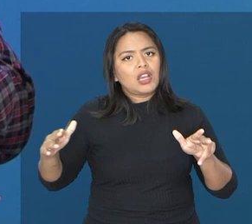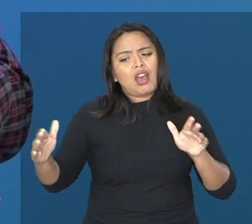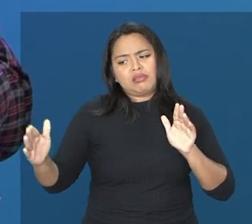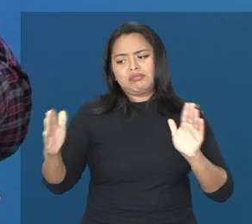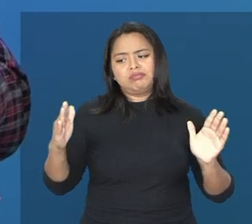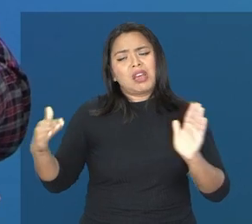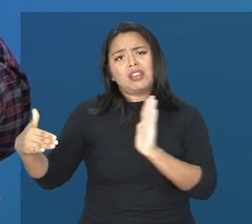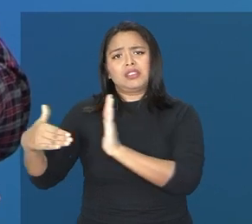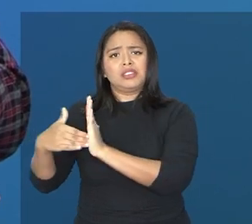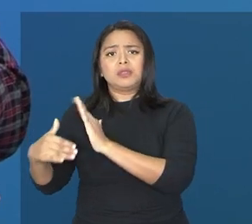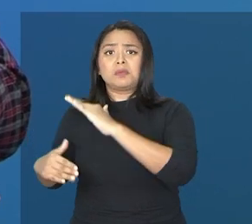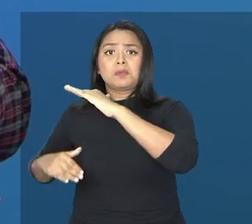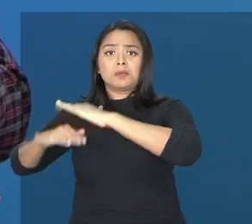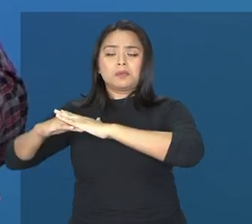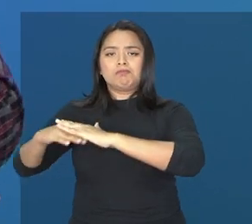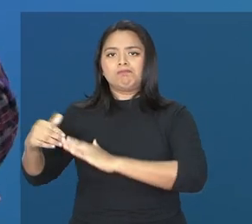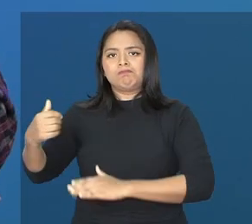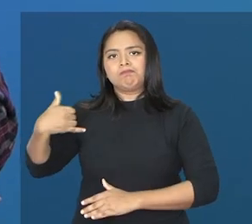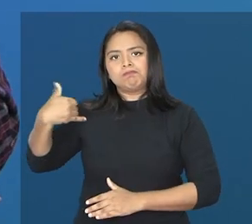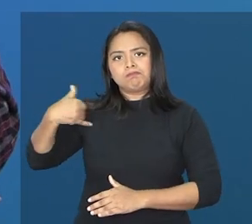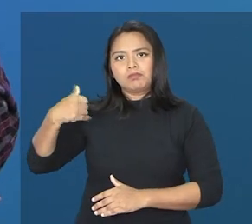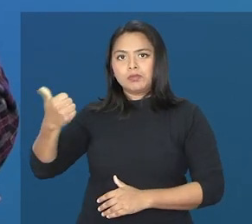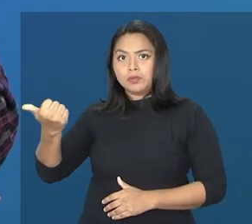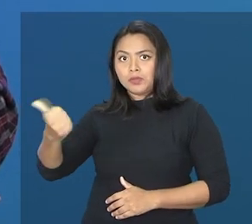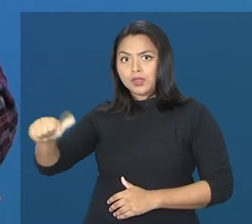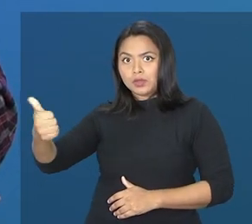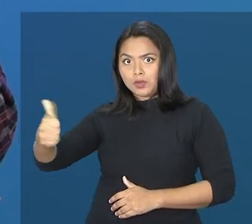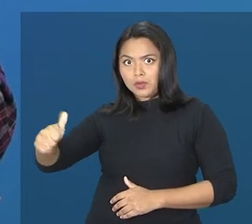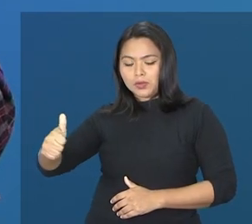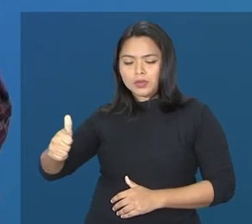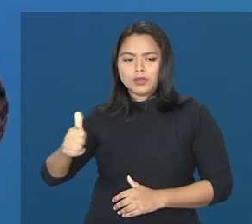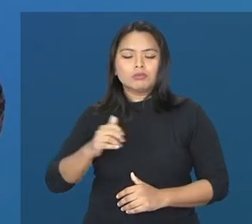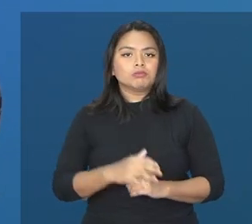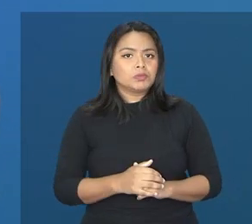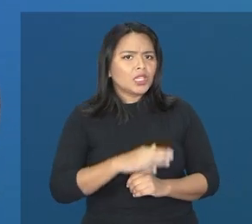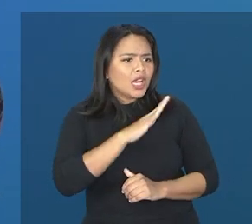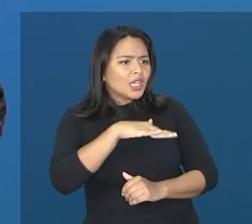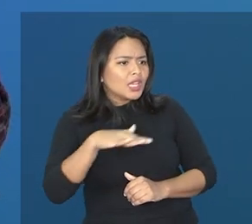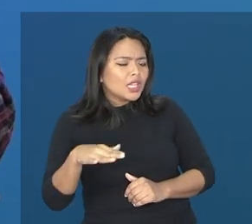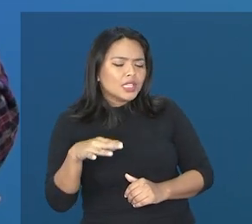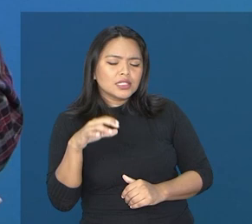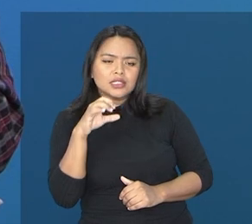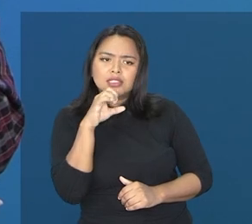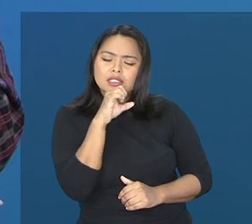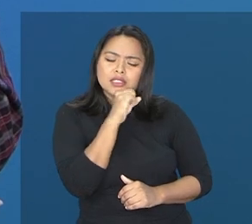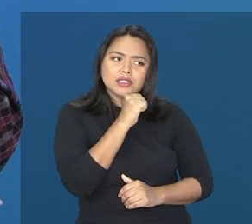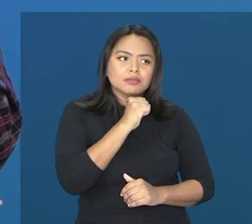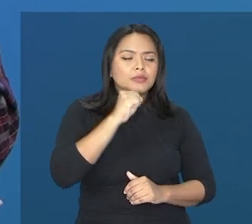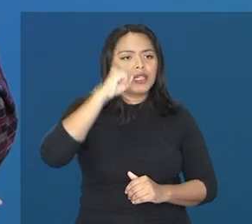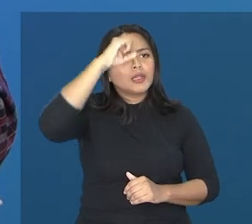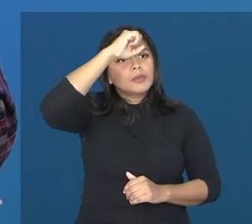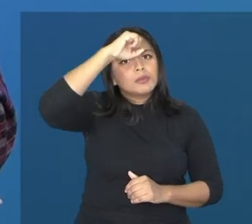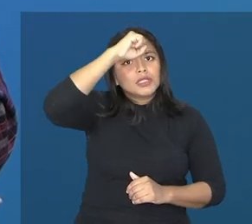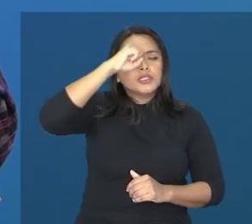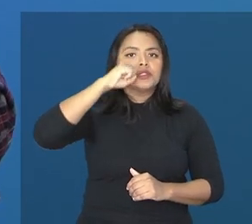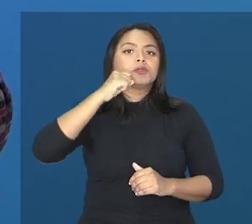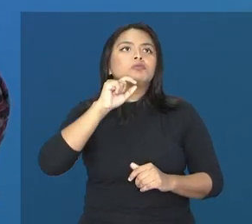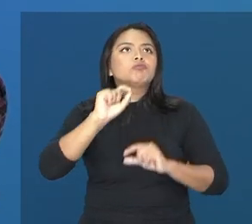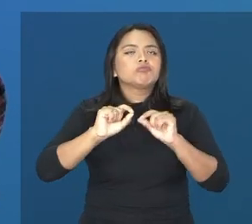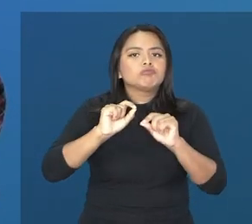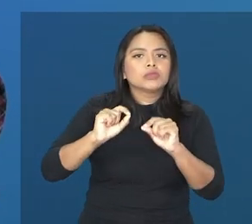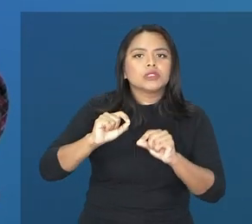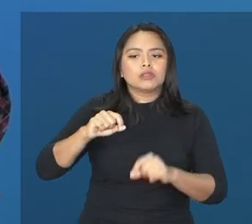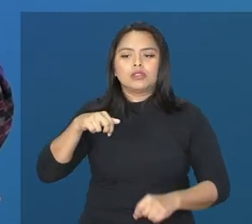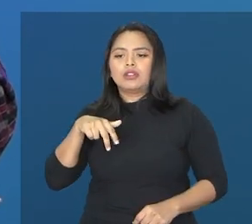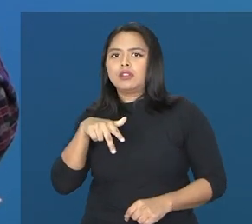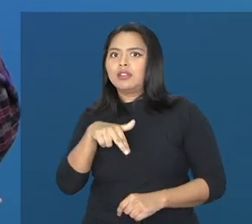ampliar isso até os 11 anos de idade. Então, crianças precoces são aquelas que aprendem a andar